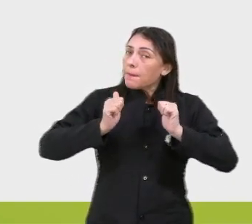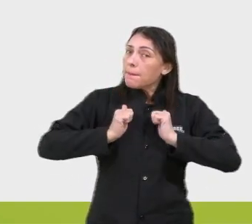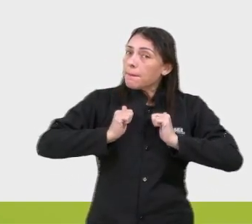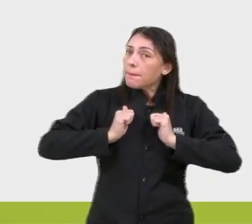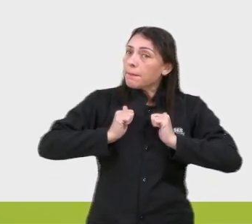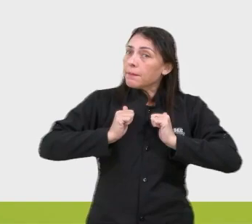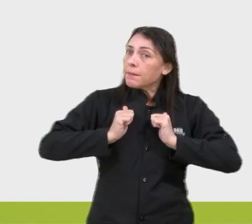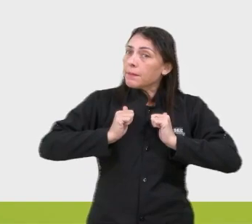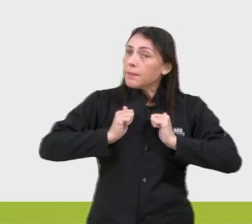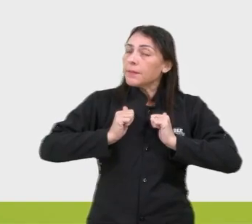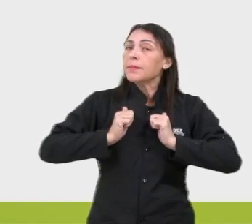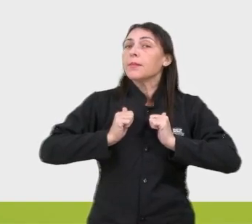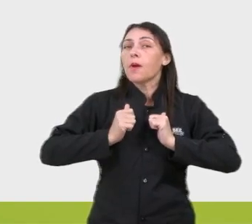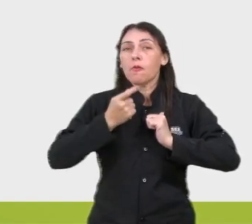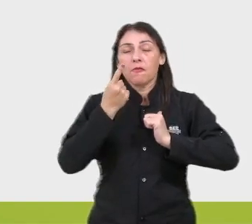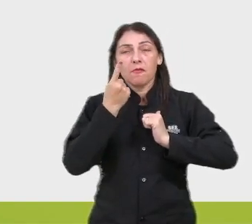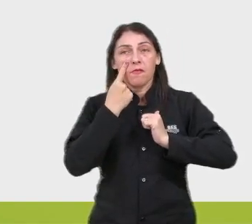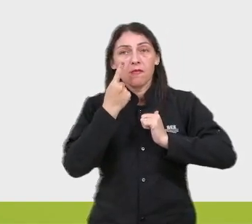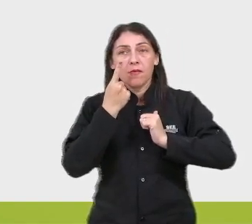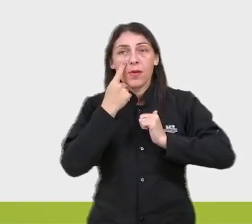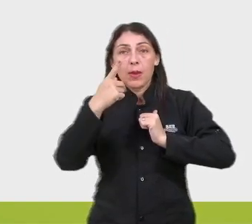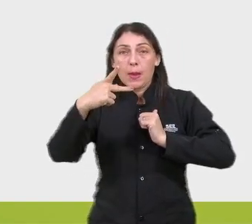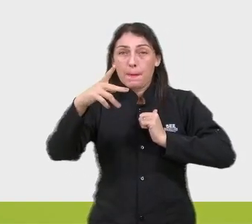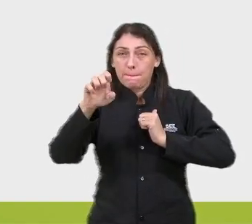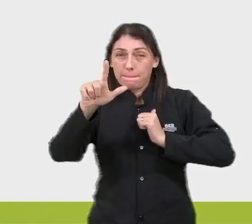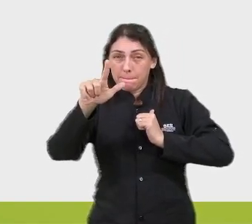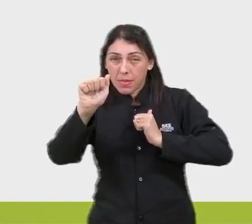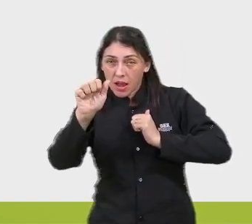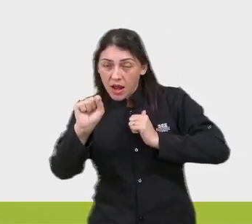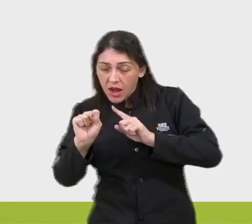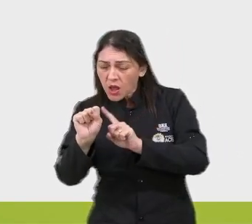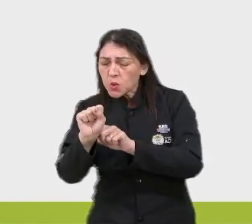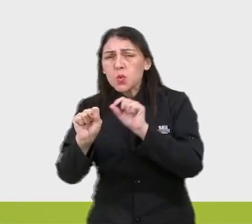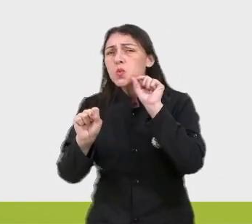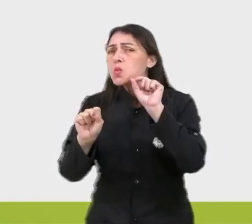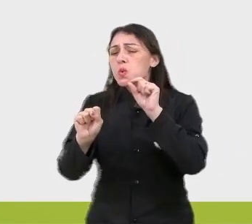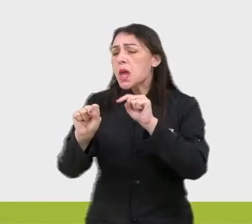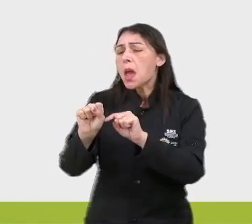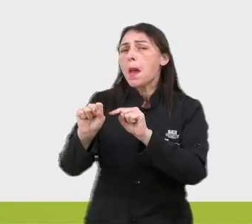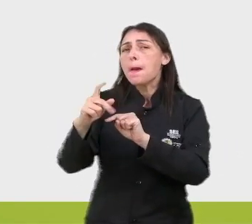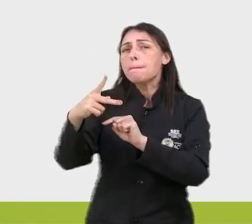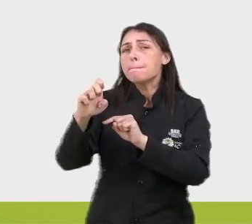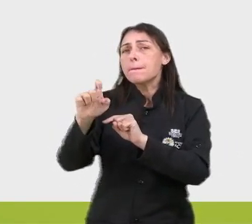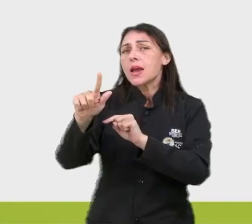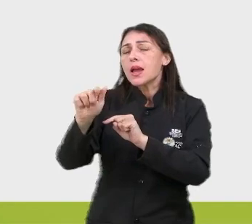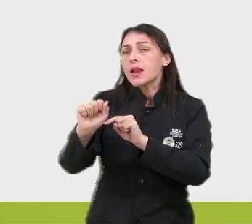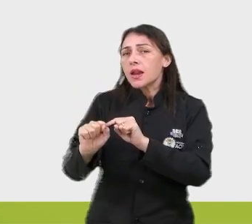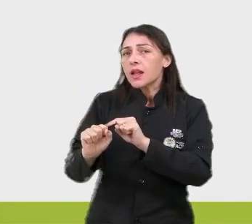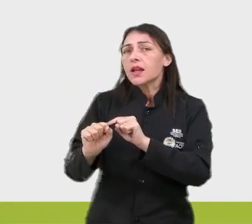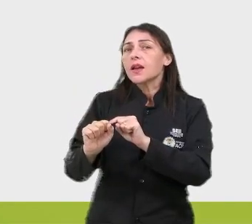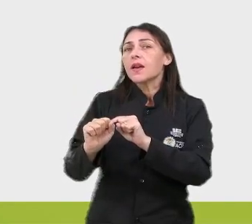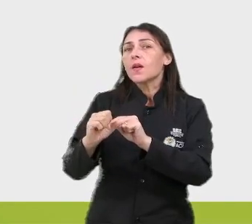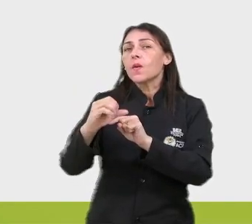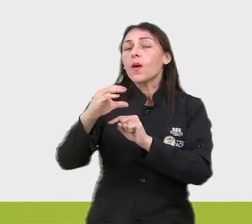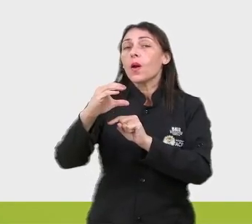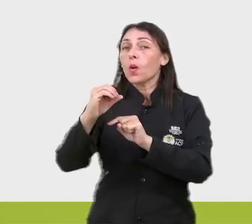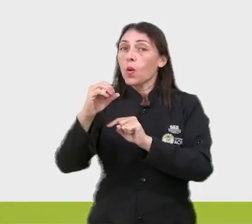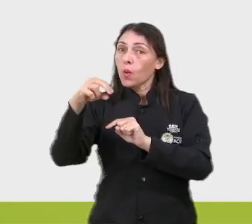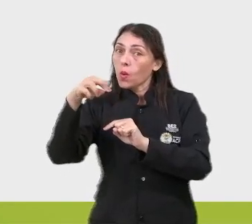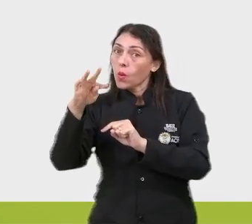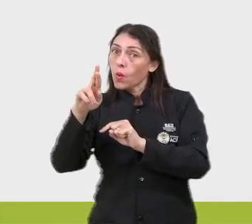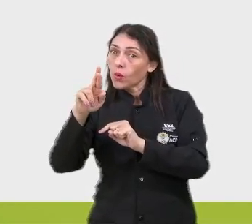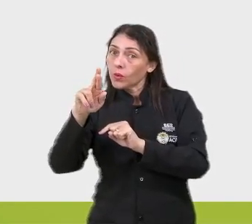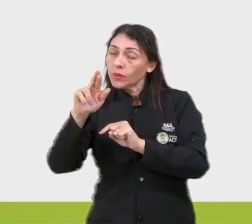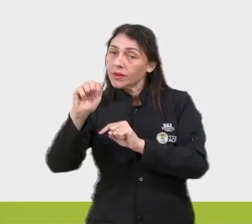redes. Então, vejam que pelas... O que é o pelas? Na verdade, é uma contração de por